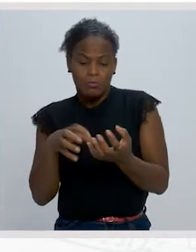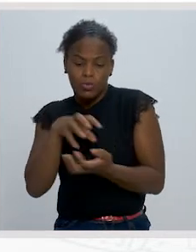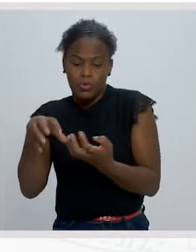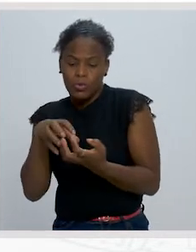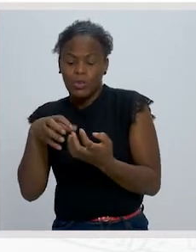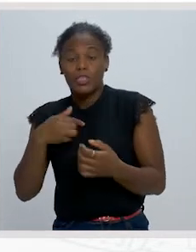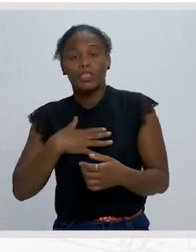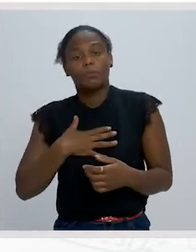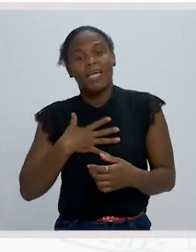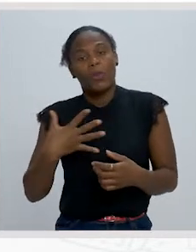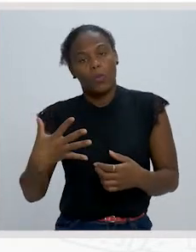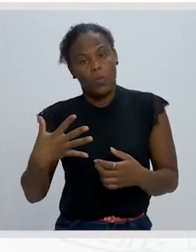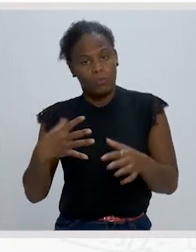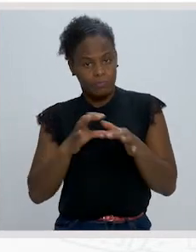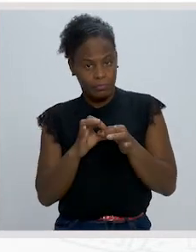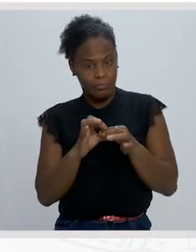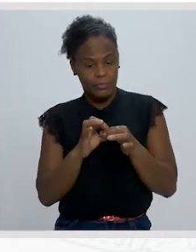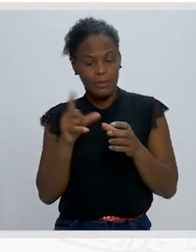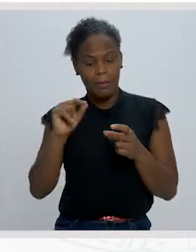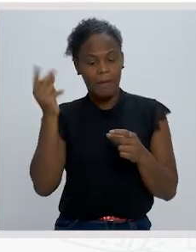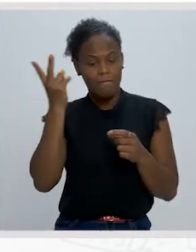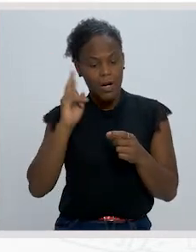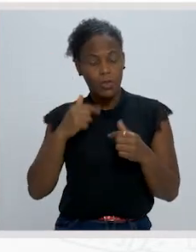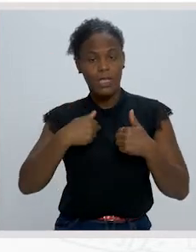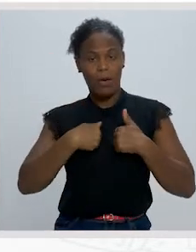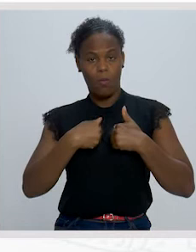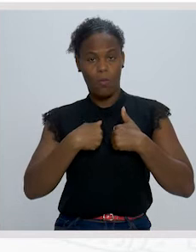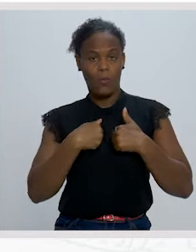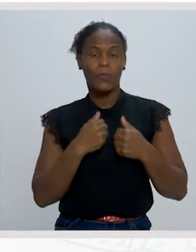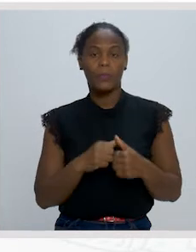espiritualidade. valorização do eu.